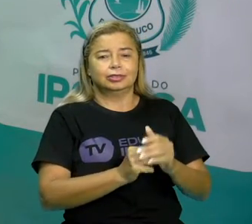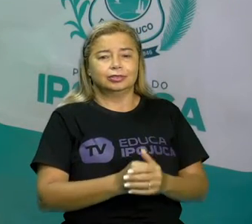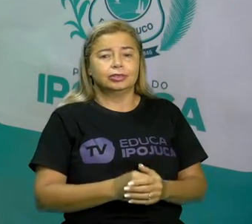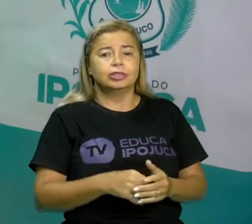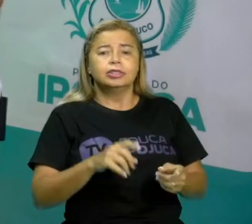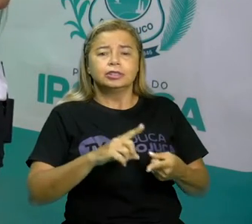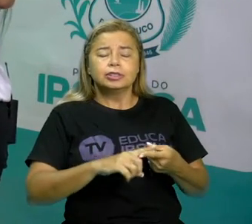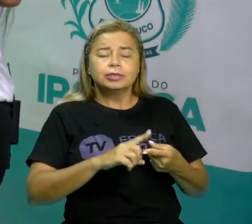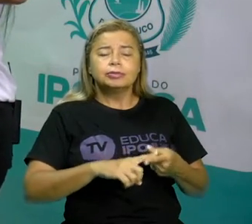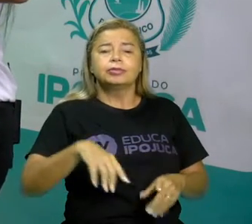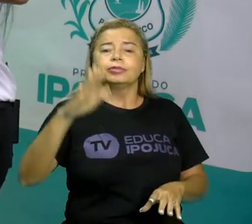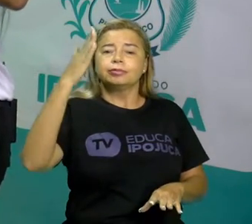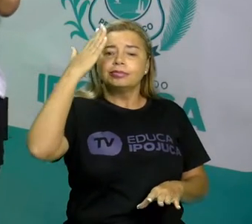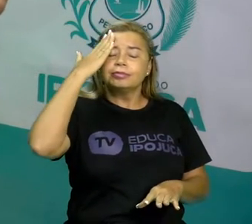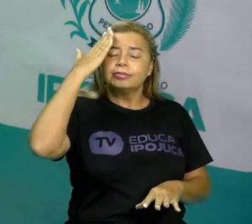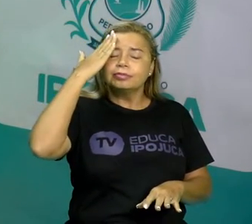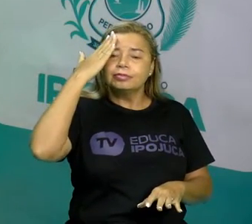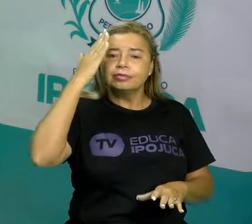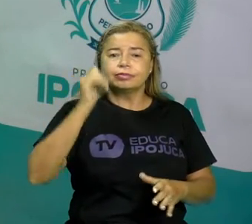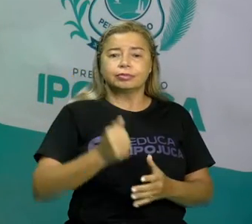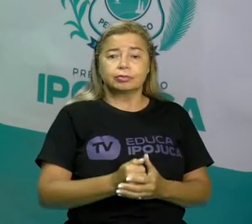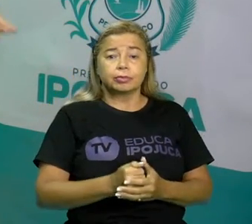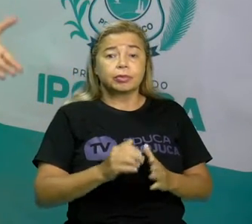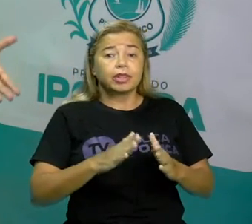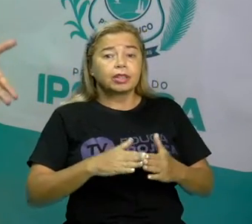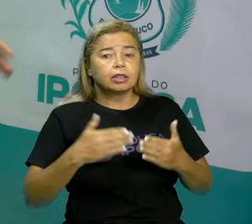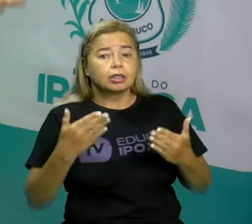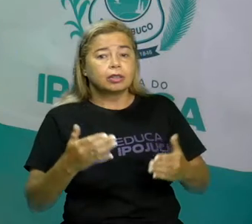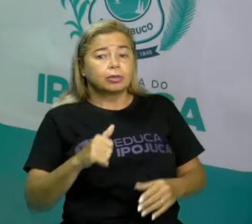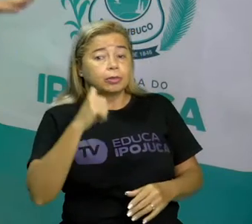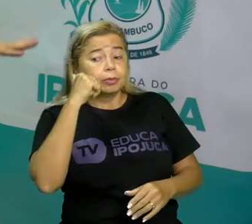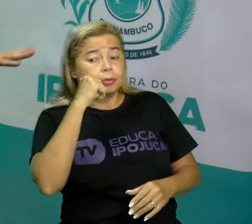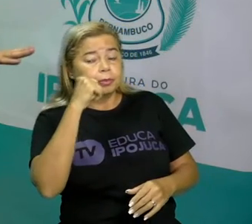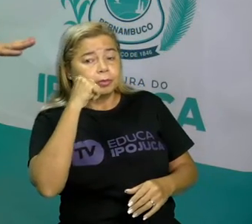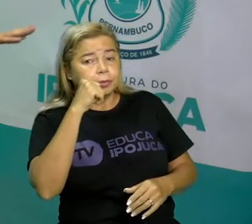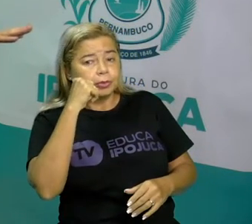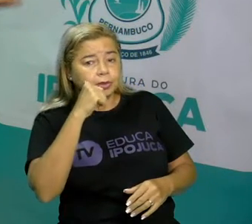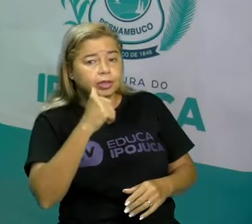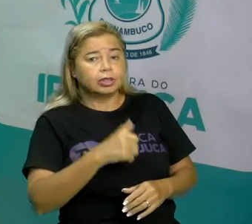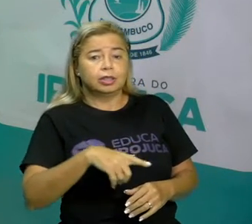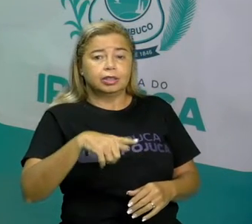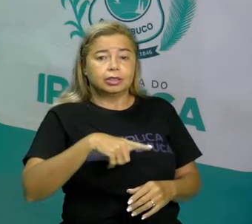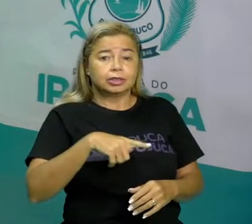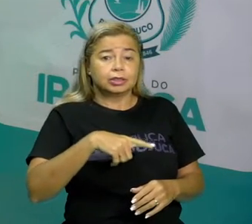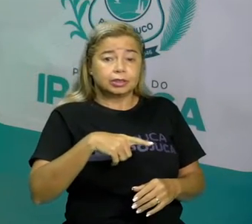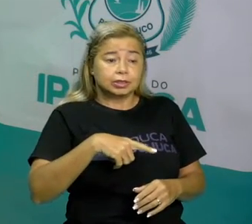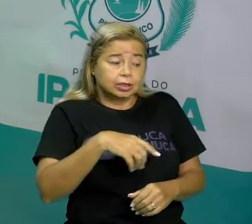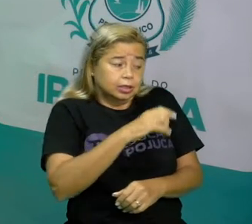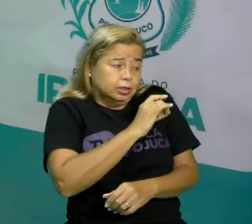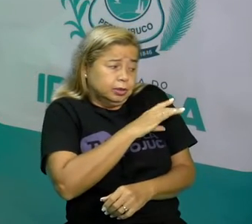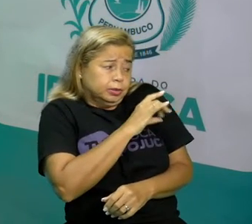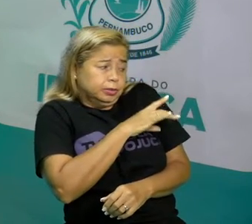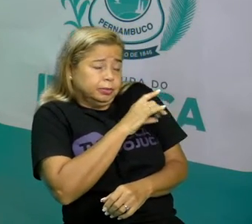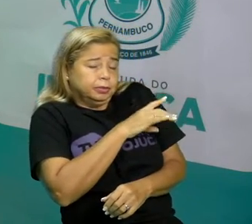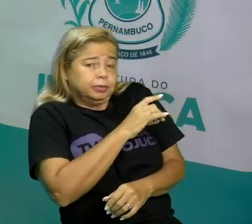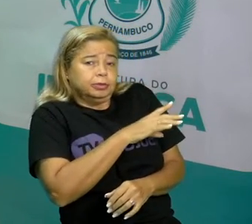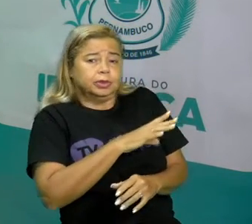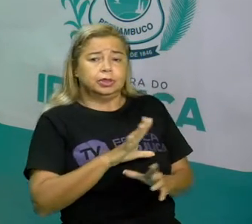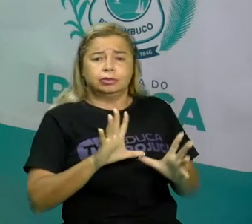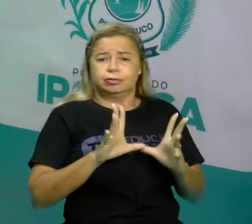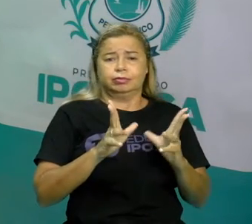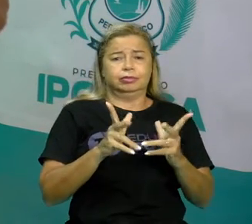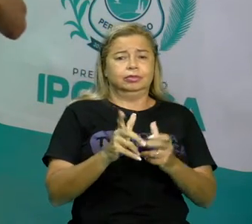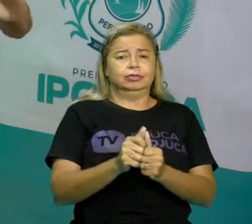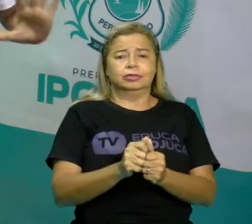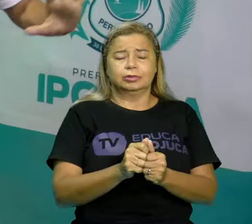Então, no nosso texto, Liloca tinha medo de tudo. De medo de dia, durante o dia ela tinha medo.